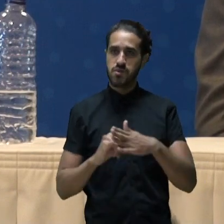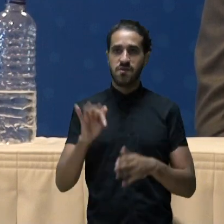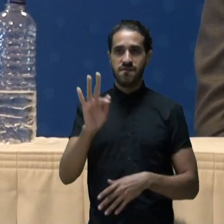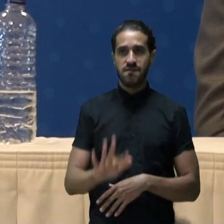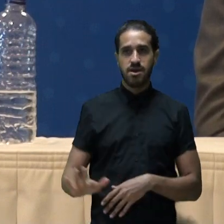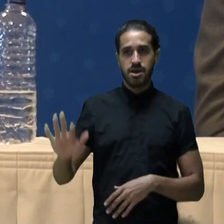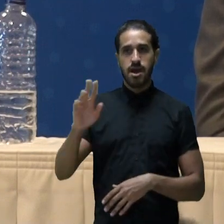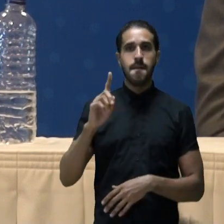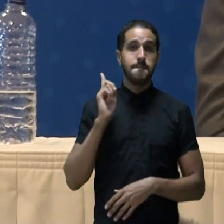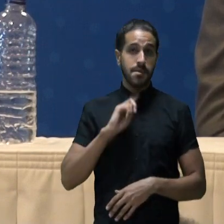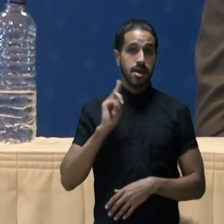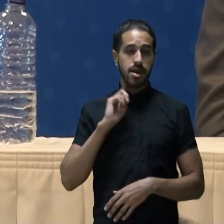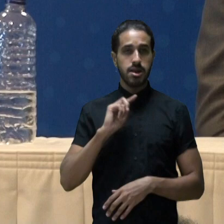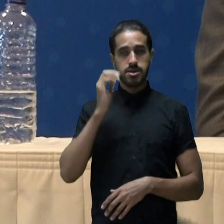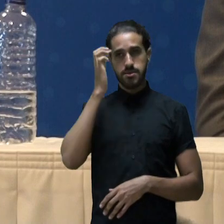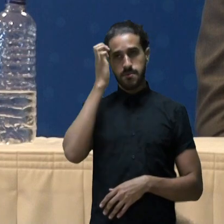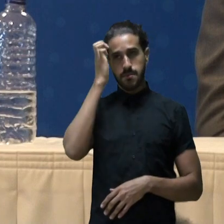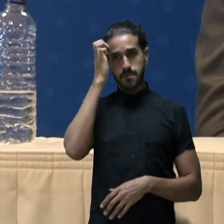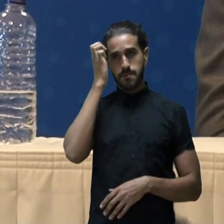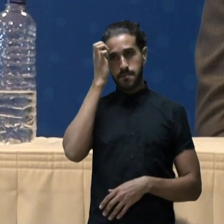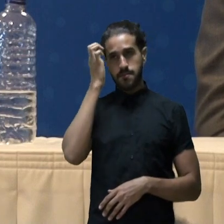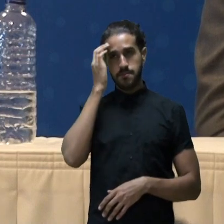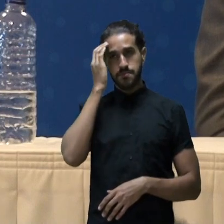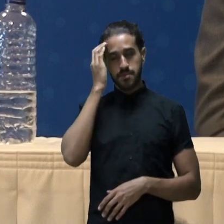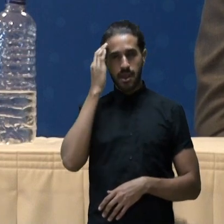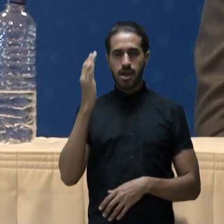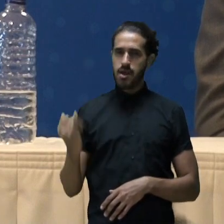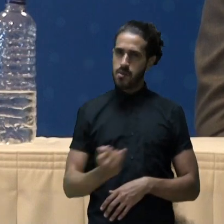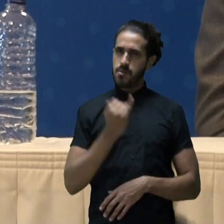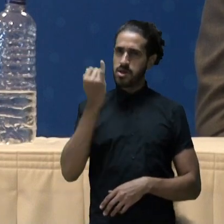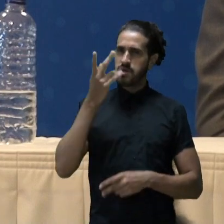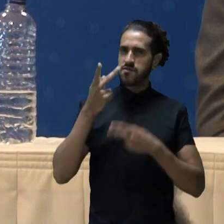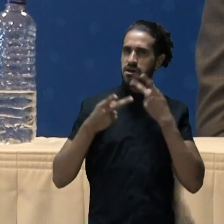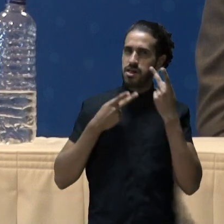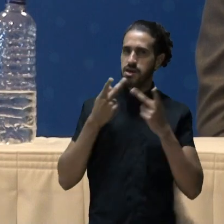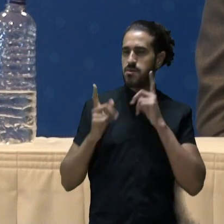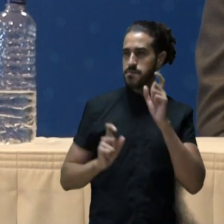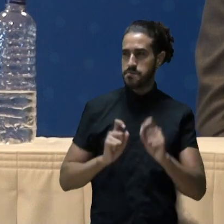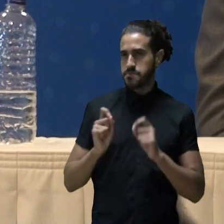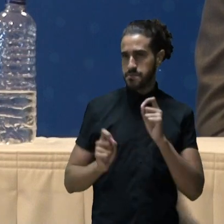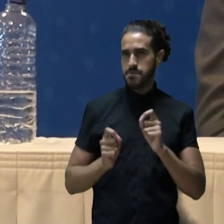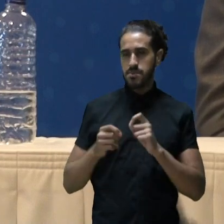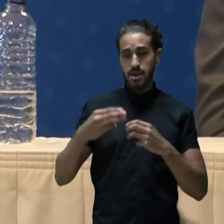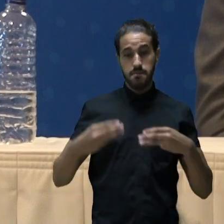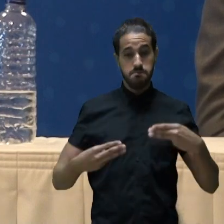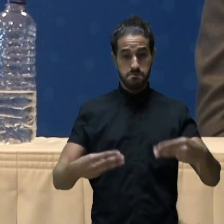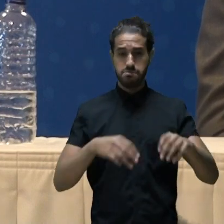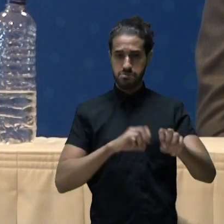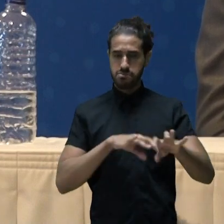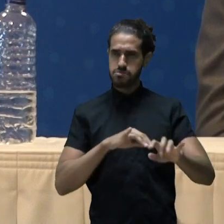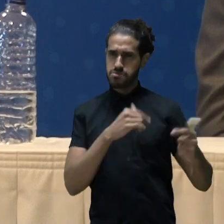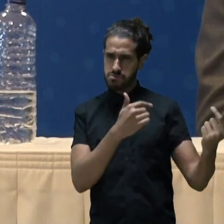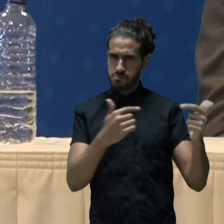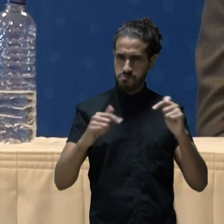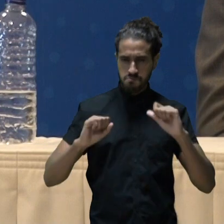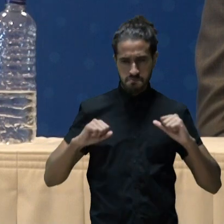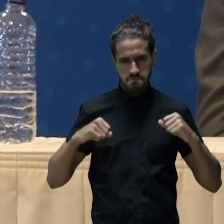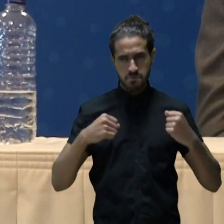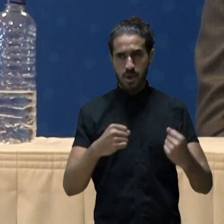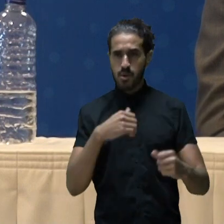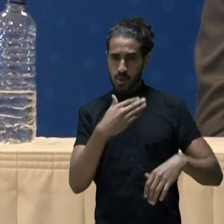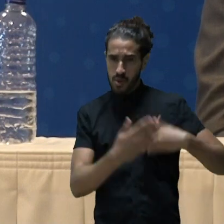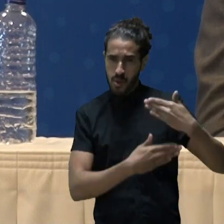Federal Fluminense. É importante ressaltar que o MEC tem atuado